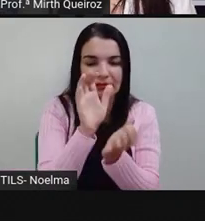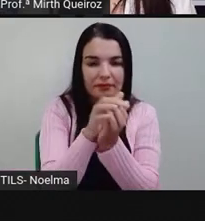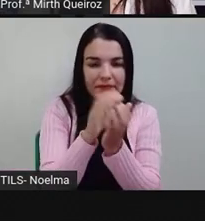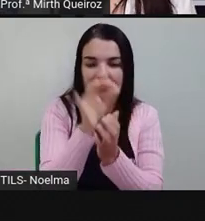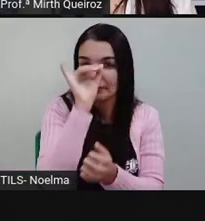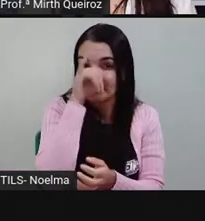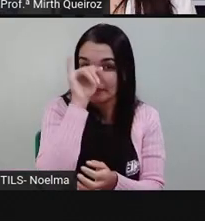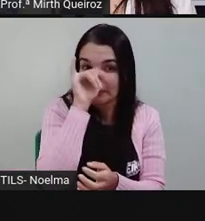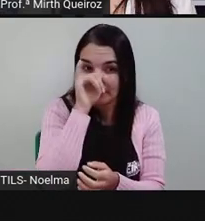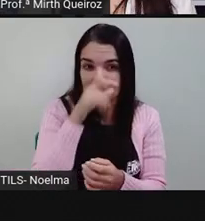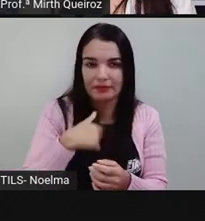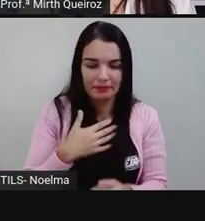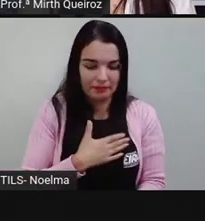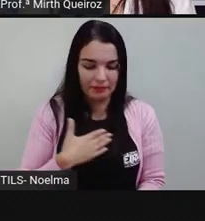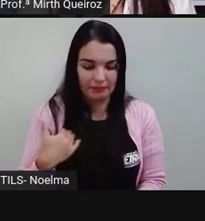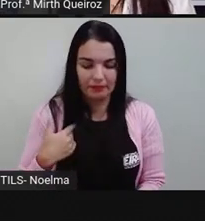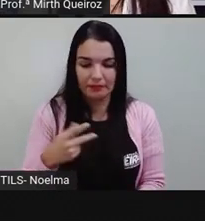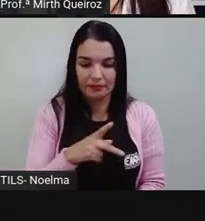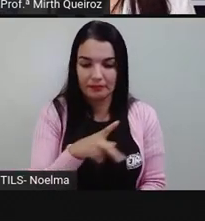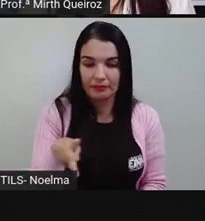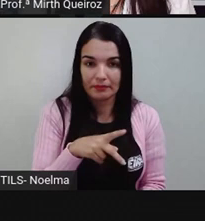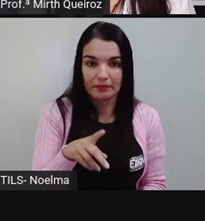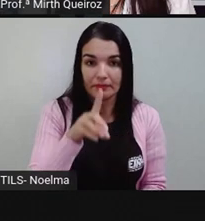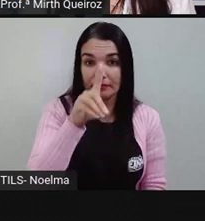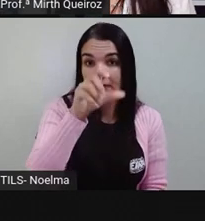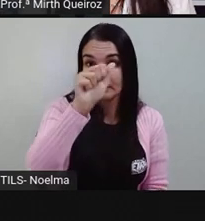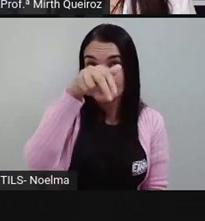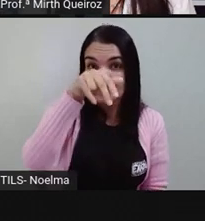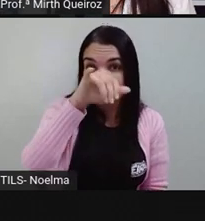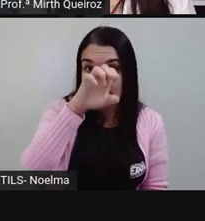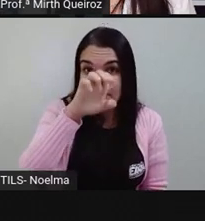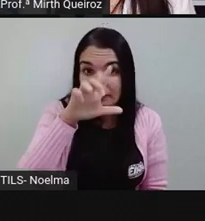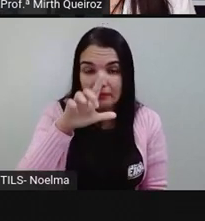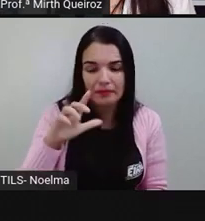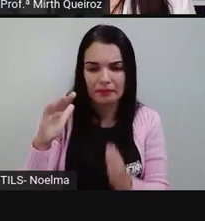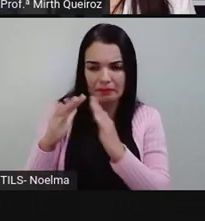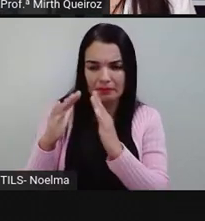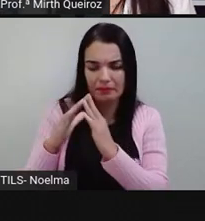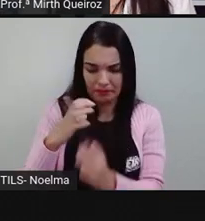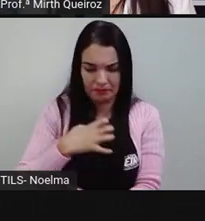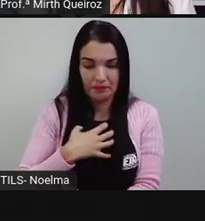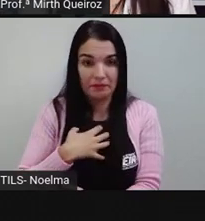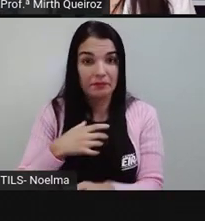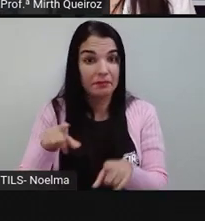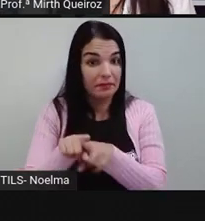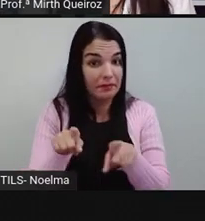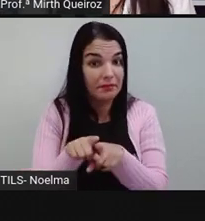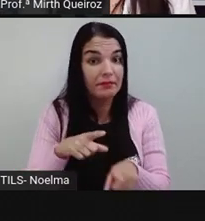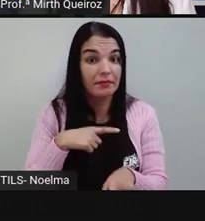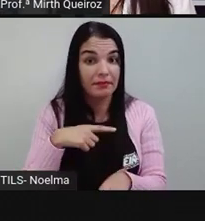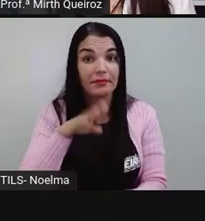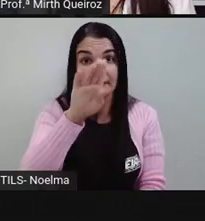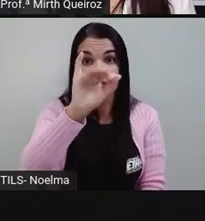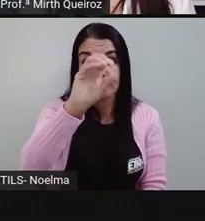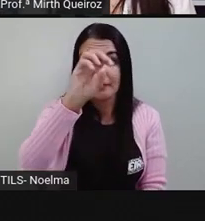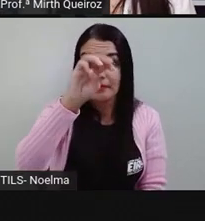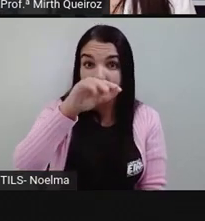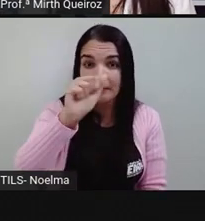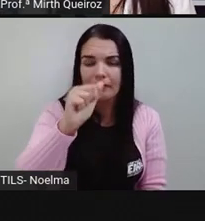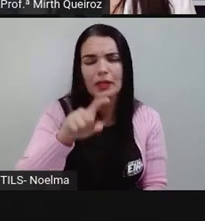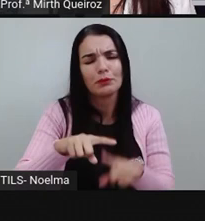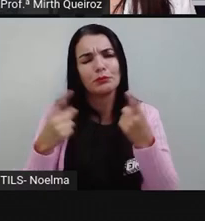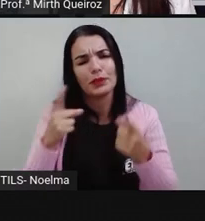Meu primo Daniel, que mora em Salvador, me disse que aí também aparece esse bioma. E está